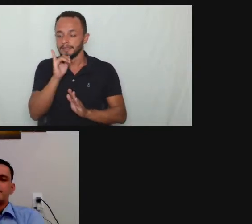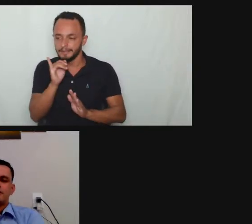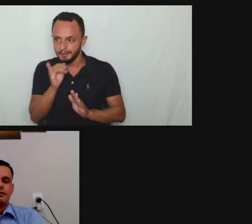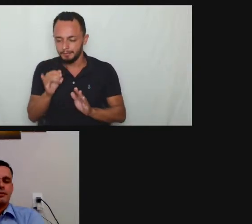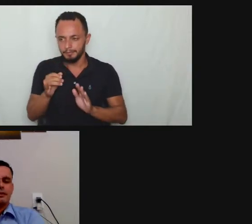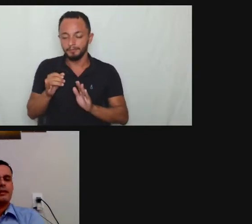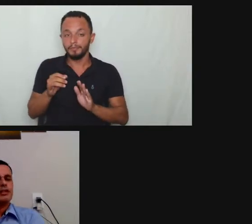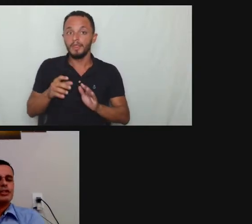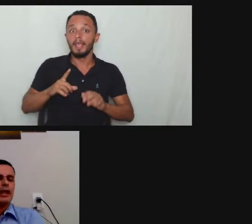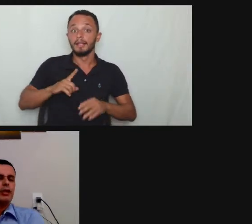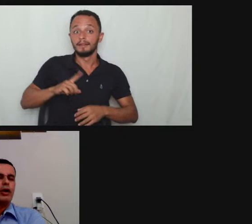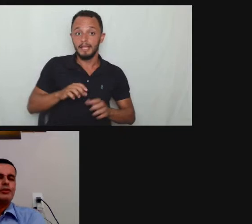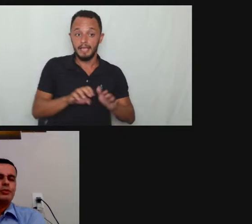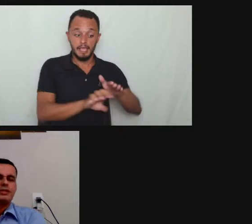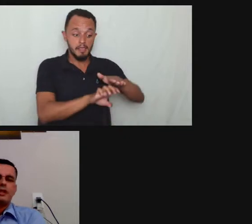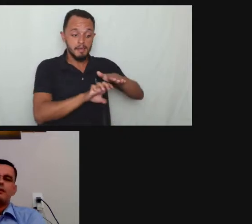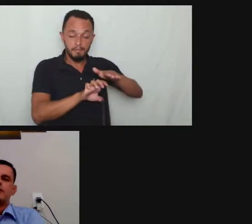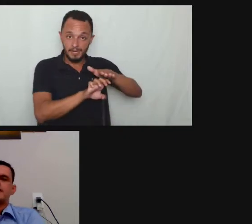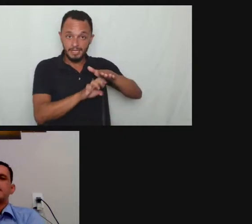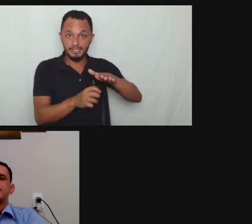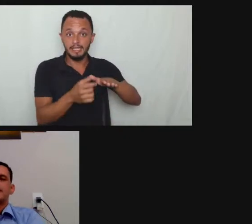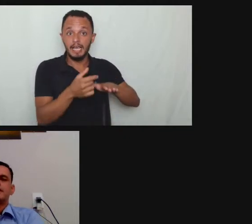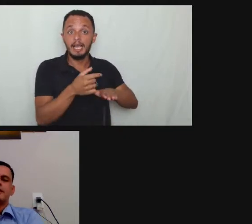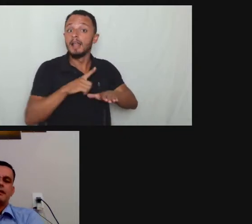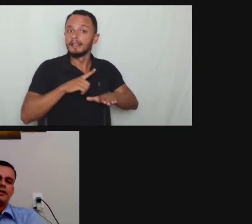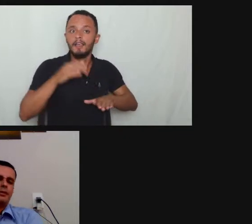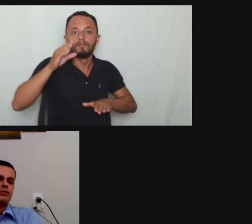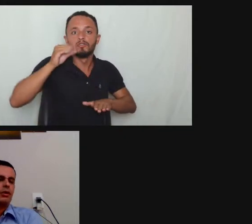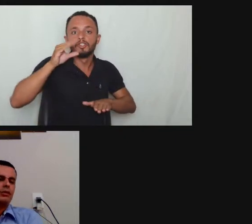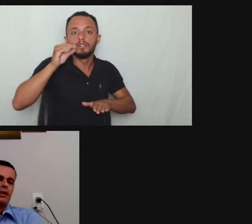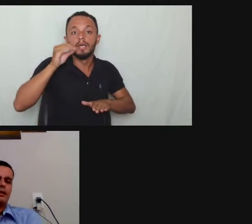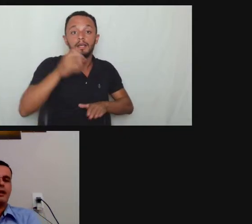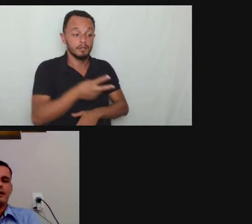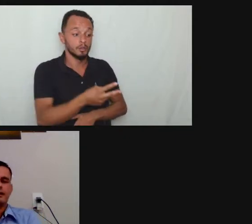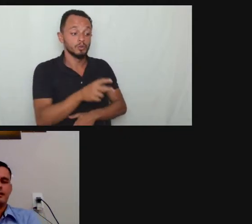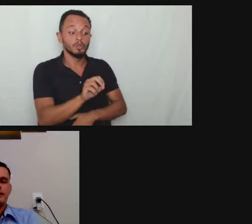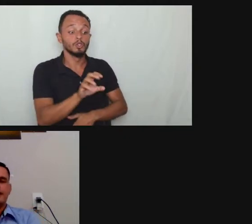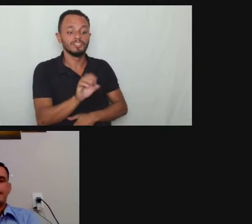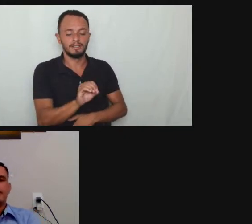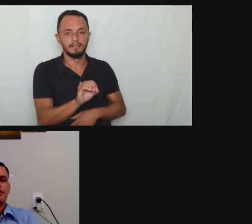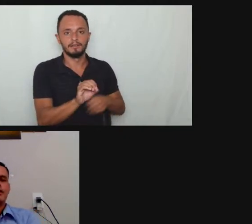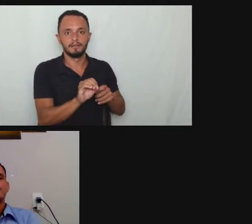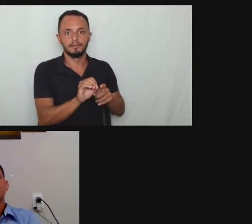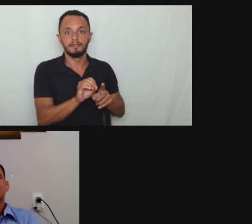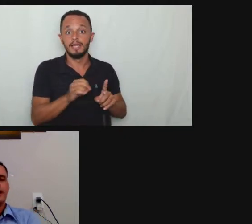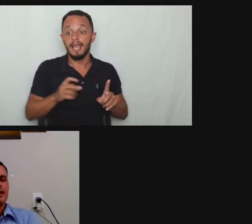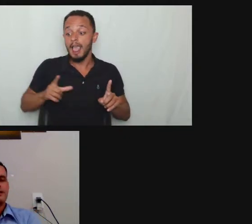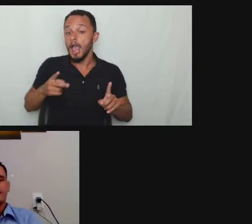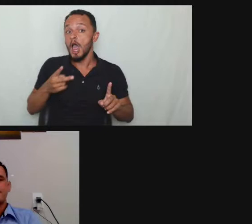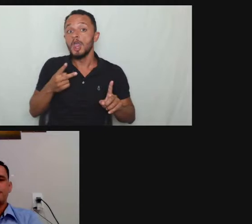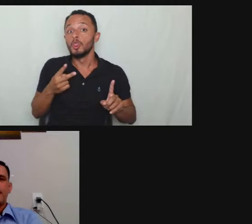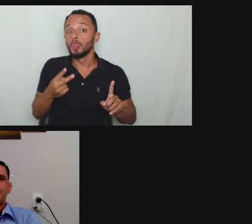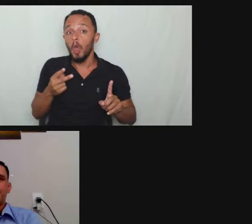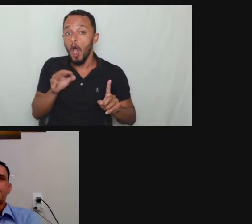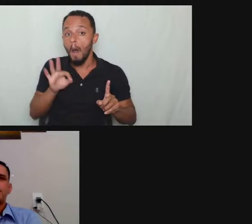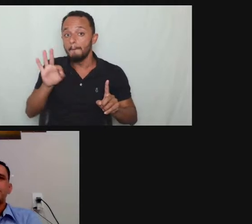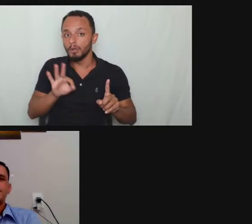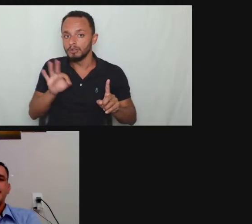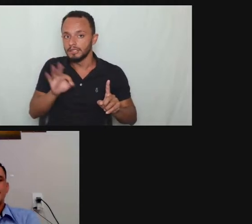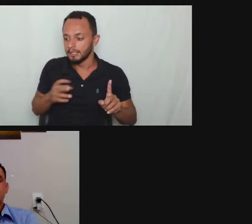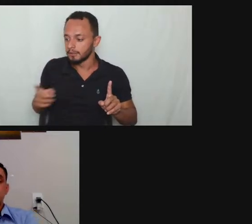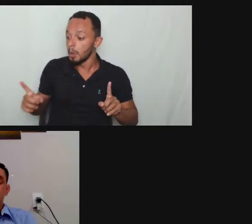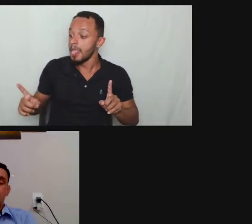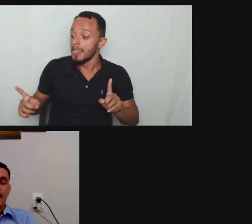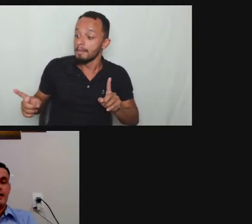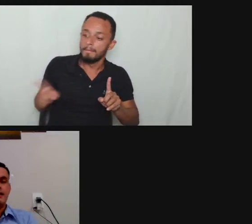funcionários tem que destinar dois por cento dessa cabeça desse pessoal da da quantidade de funcionários que ela tiver aí para